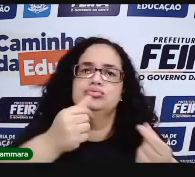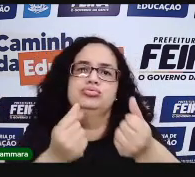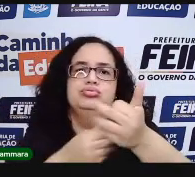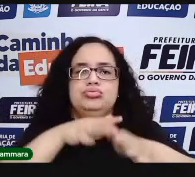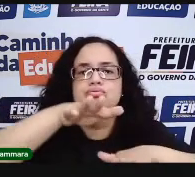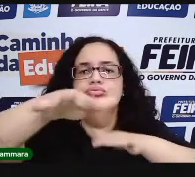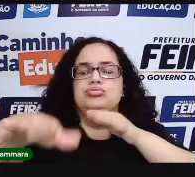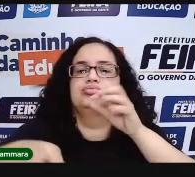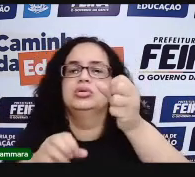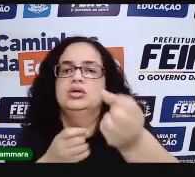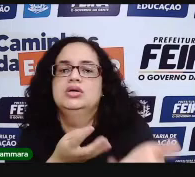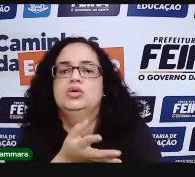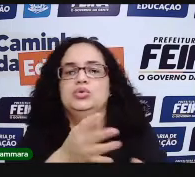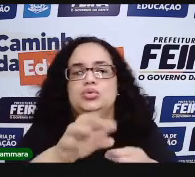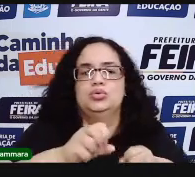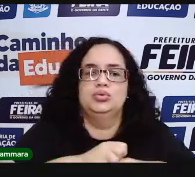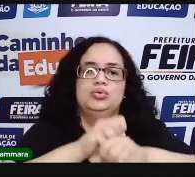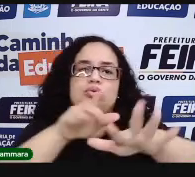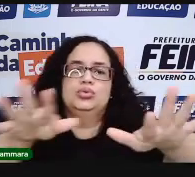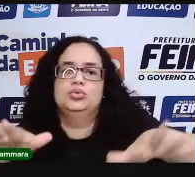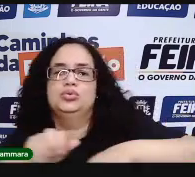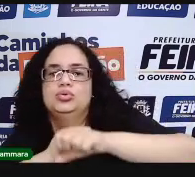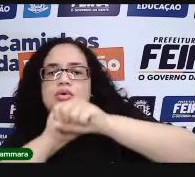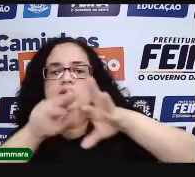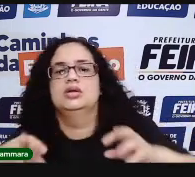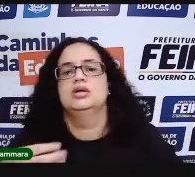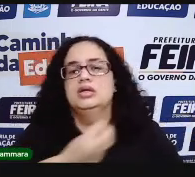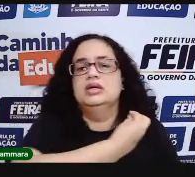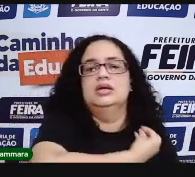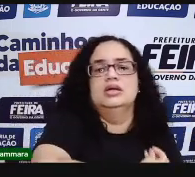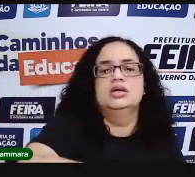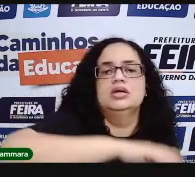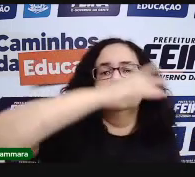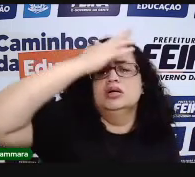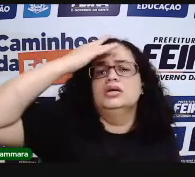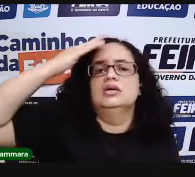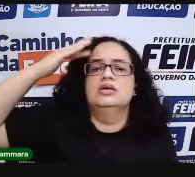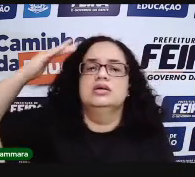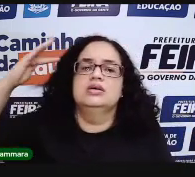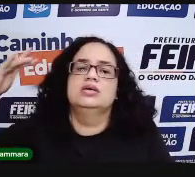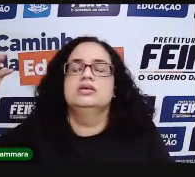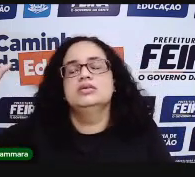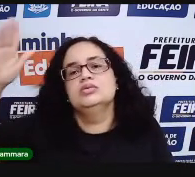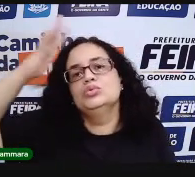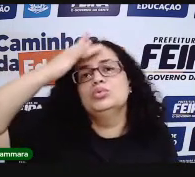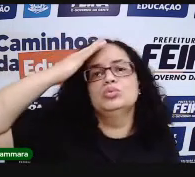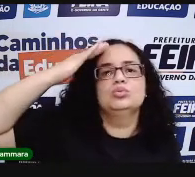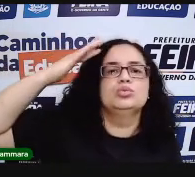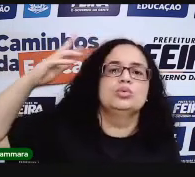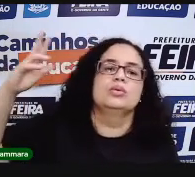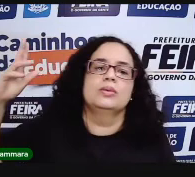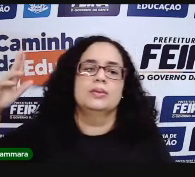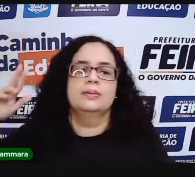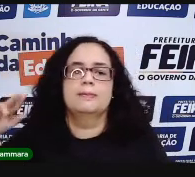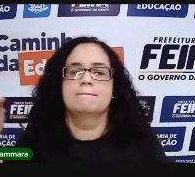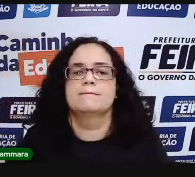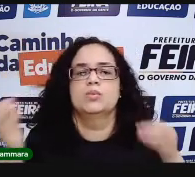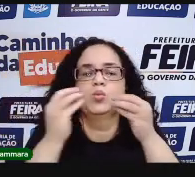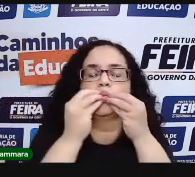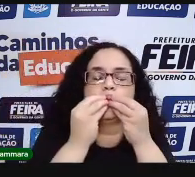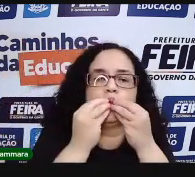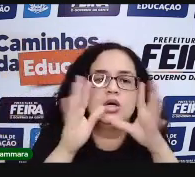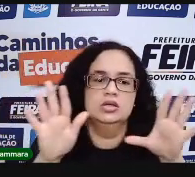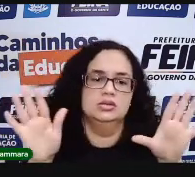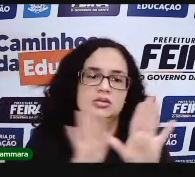vendaval. É vendaval. Na vida de um sonhador. De um sonhador.